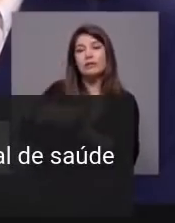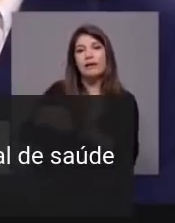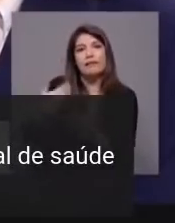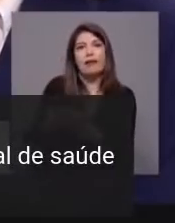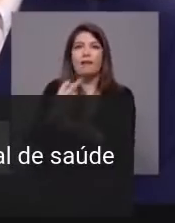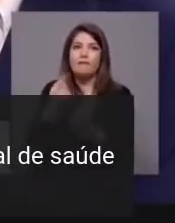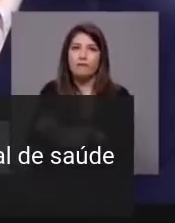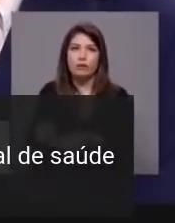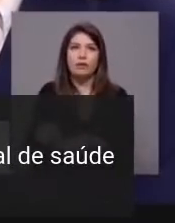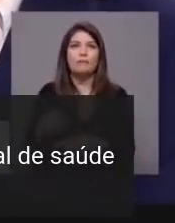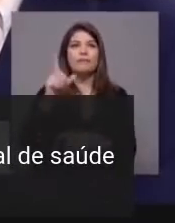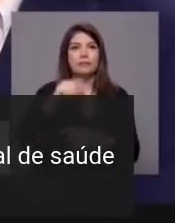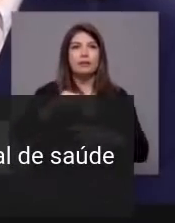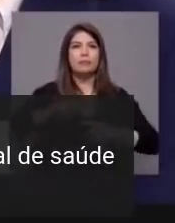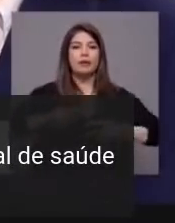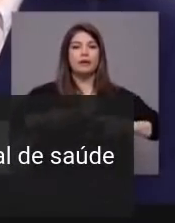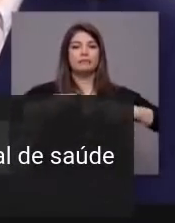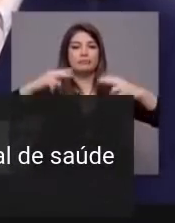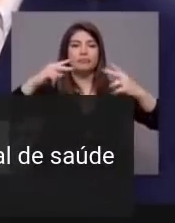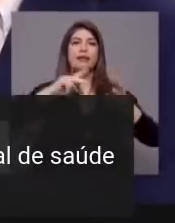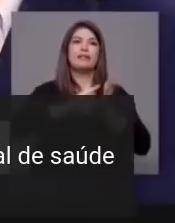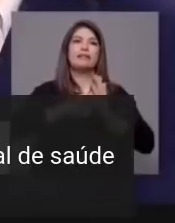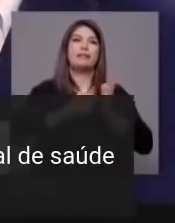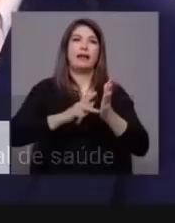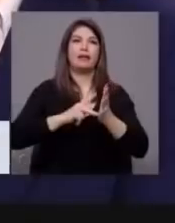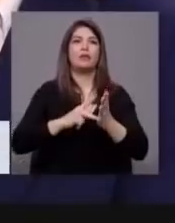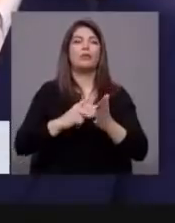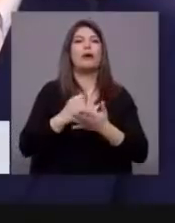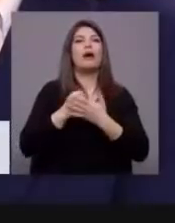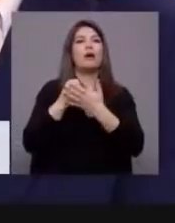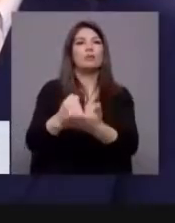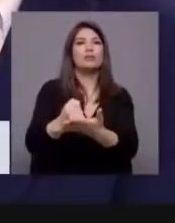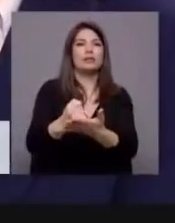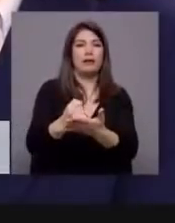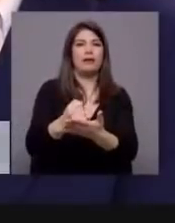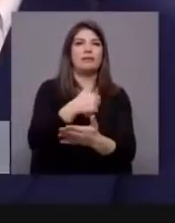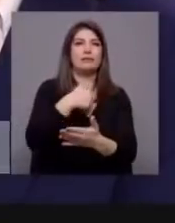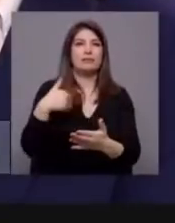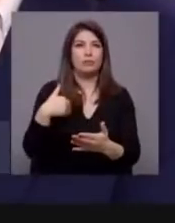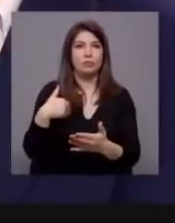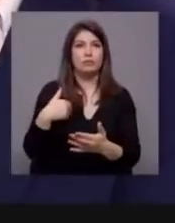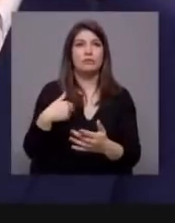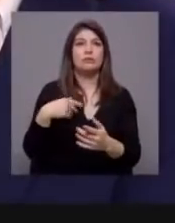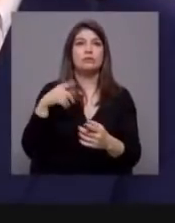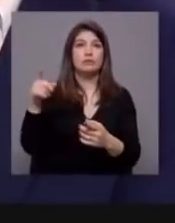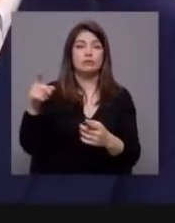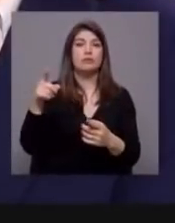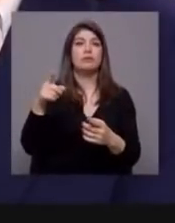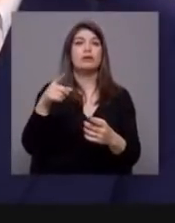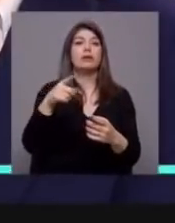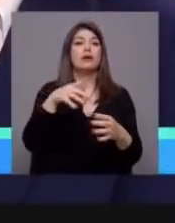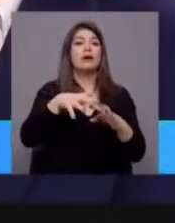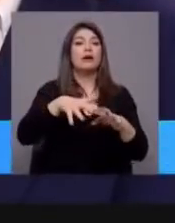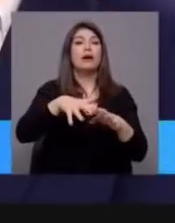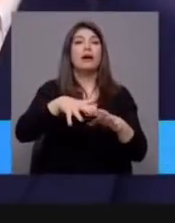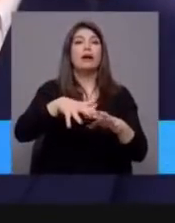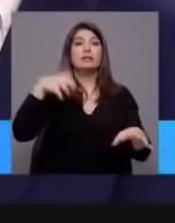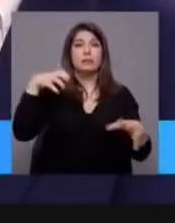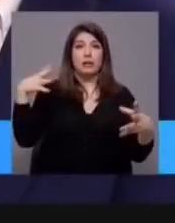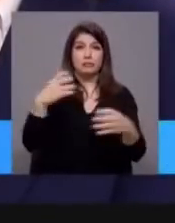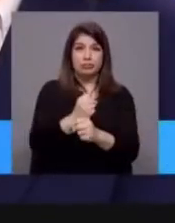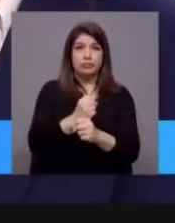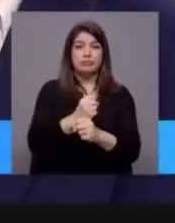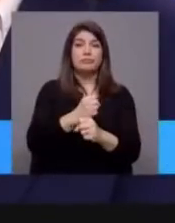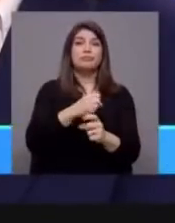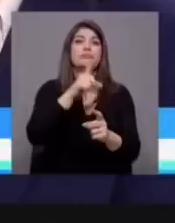Criávamos, repunhamos a carreira de técnico auxiliar de saúde. Com o chungo do orçamento e a dissolução da Assembleia, não aprovámos ainda